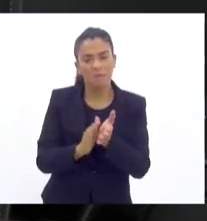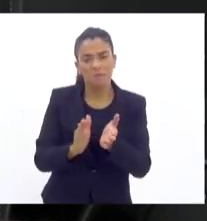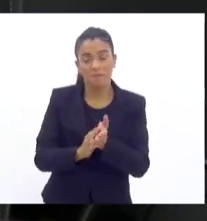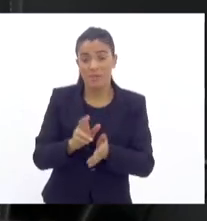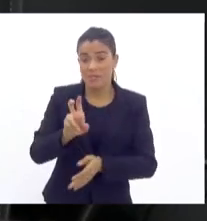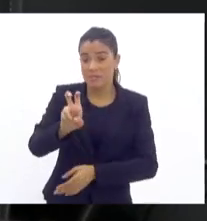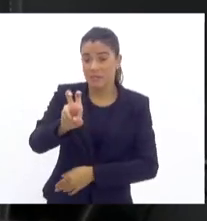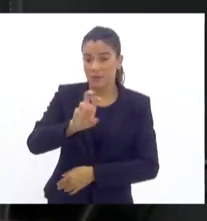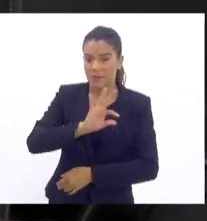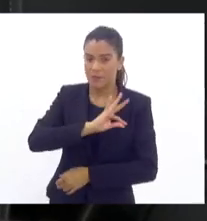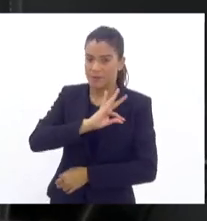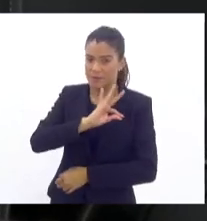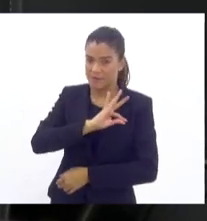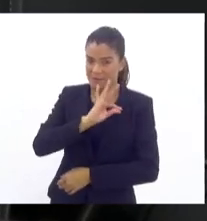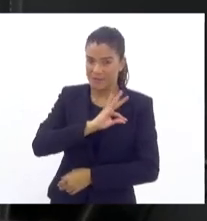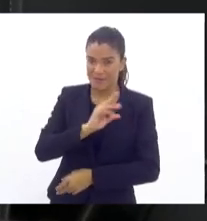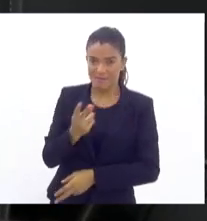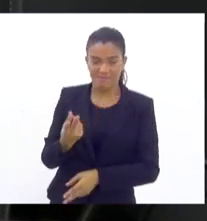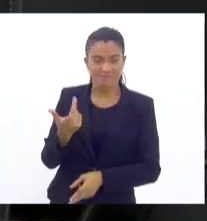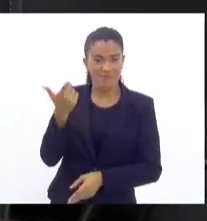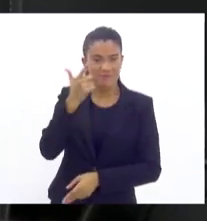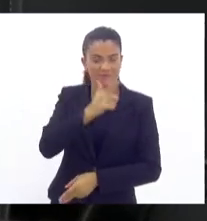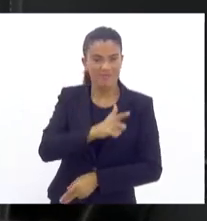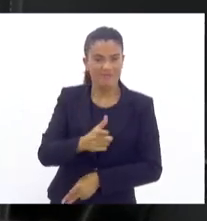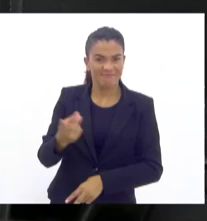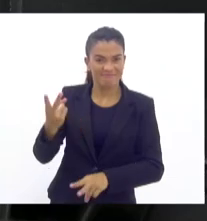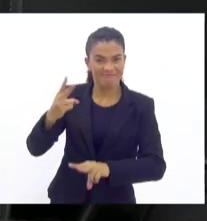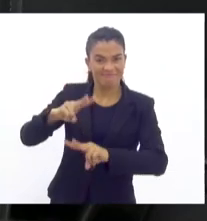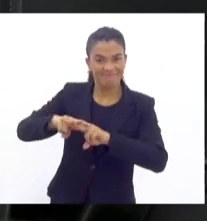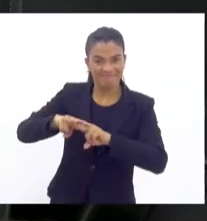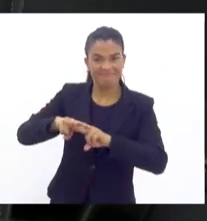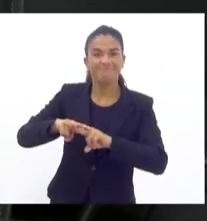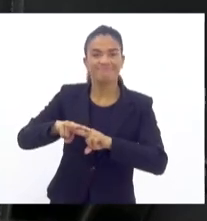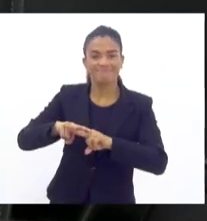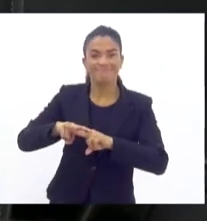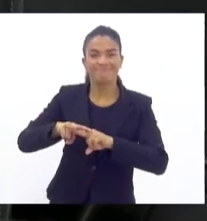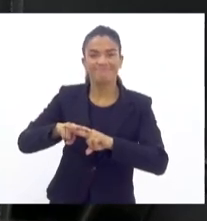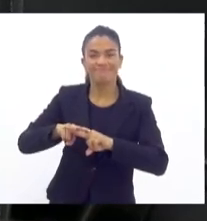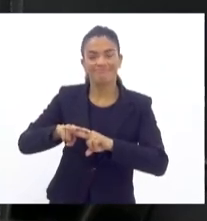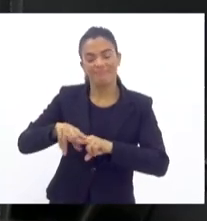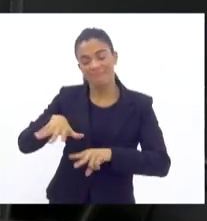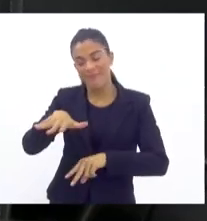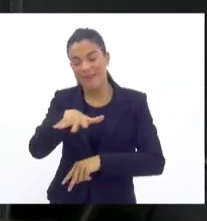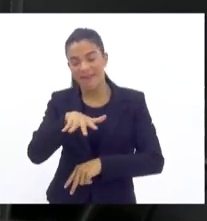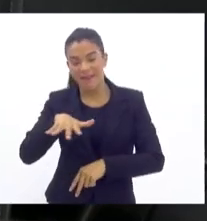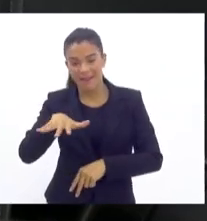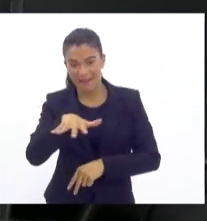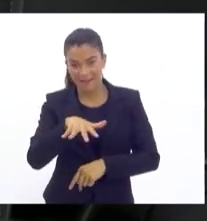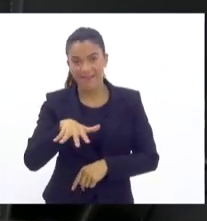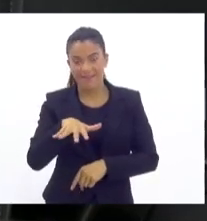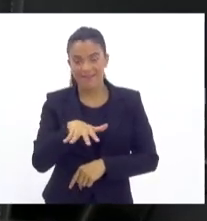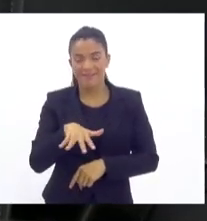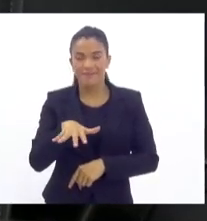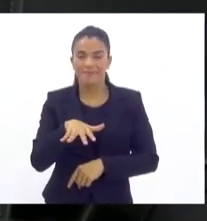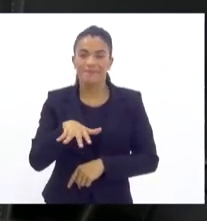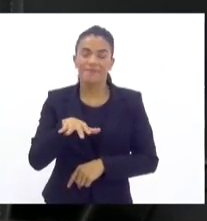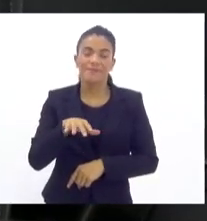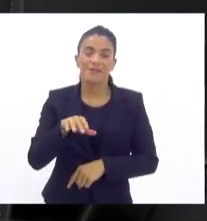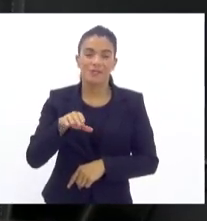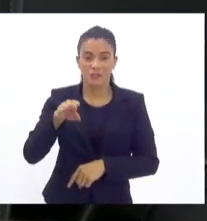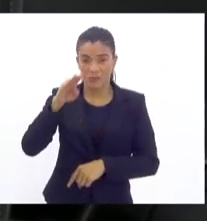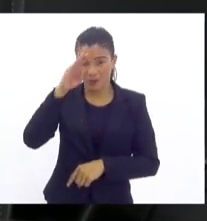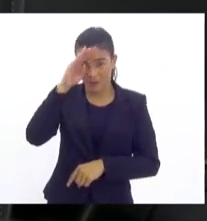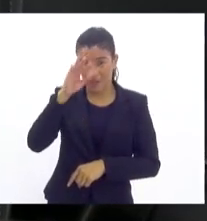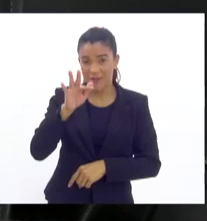cinco policiais que pegaram lá na base, no Pilar, na minha base eleitoral, o Soldado Freitas,